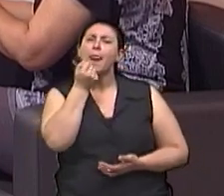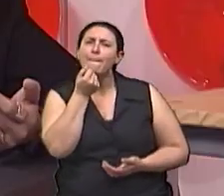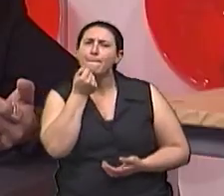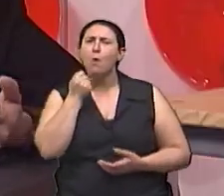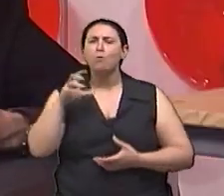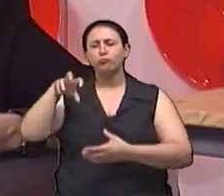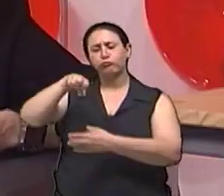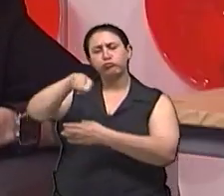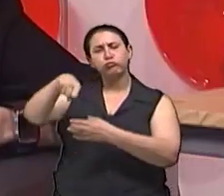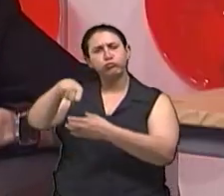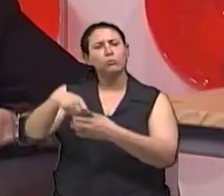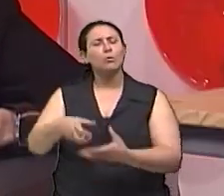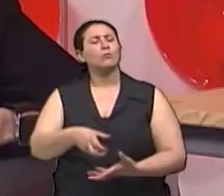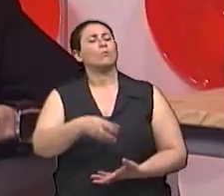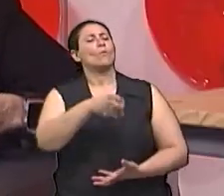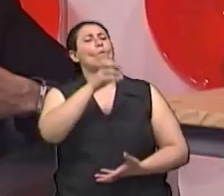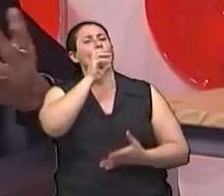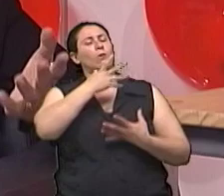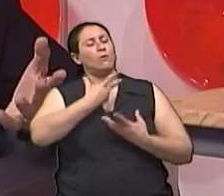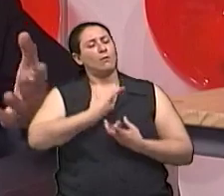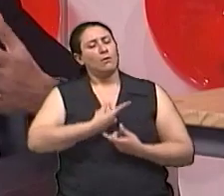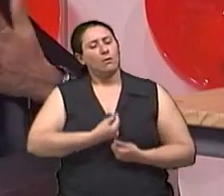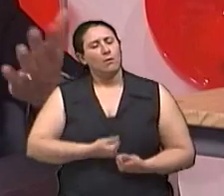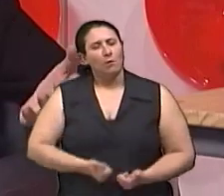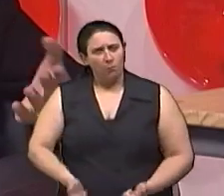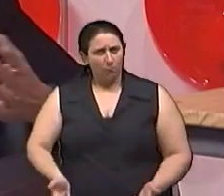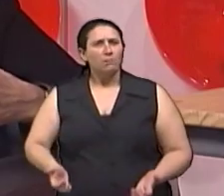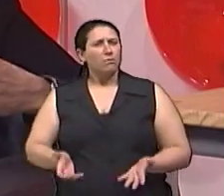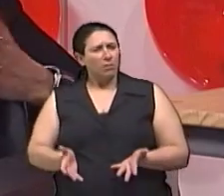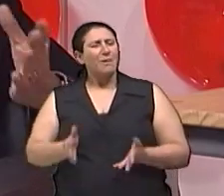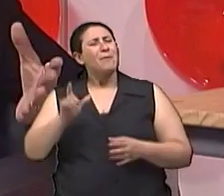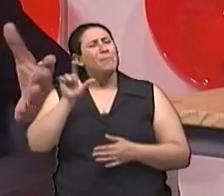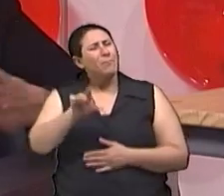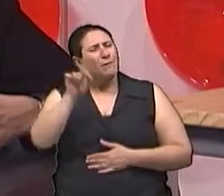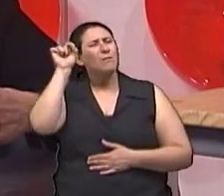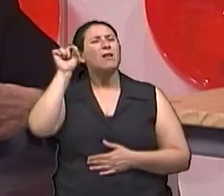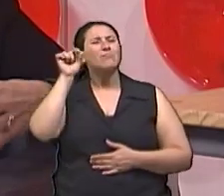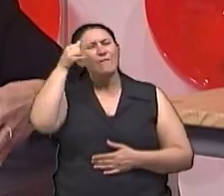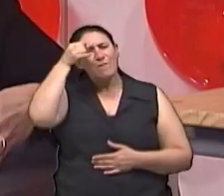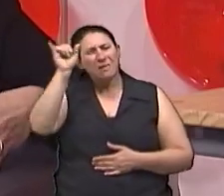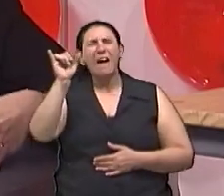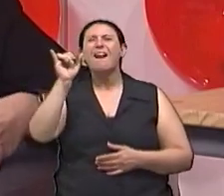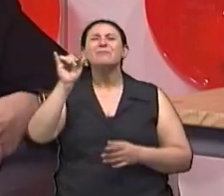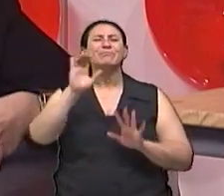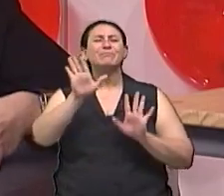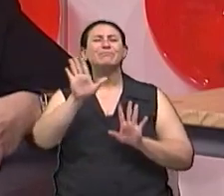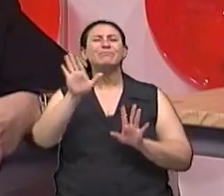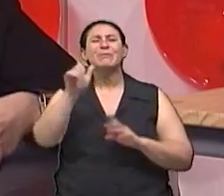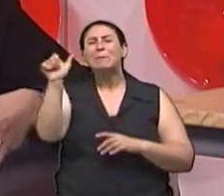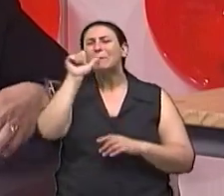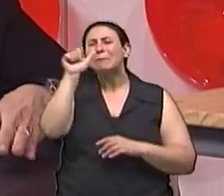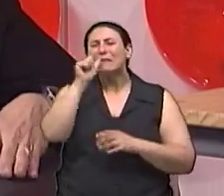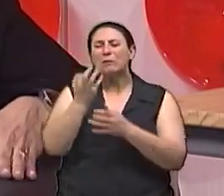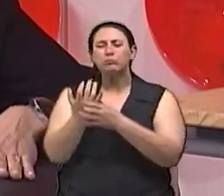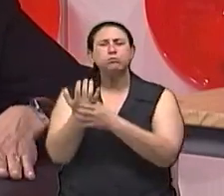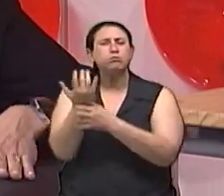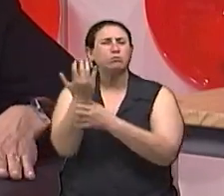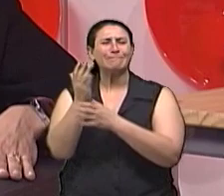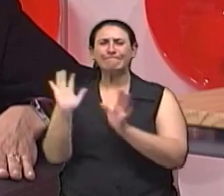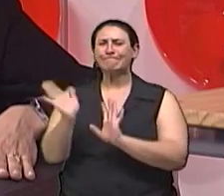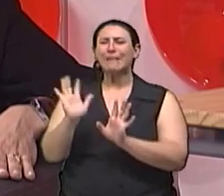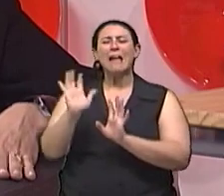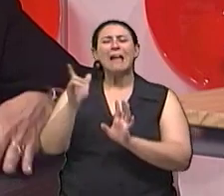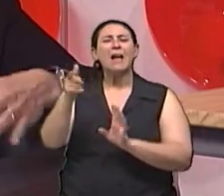de matar a sede Tem saciedade E, de preferência, evitar as bebidas gaseificadas Porque essas